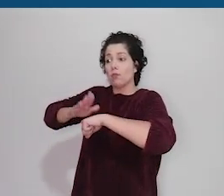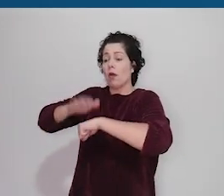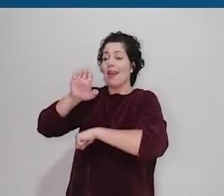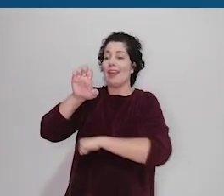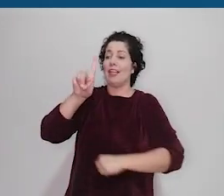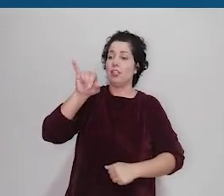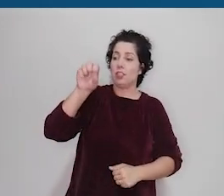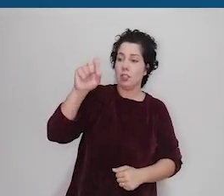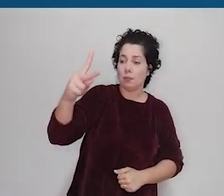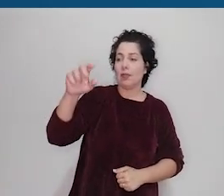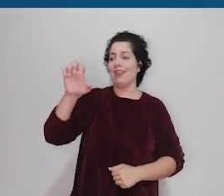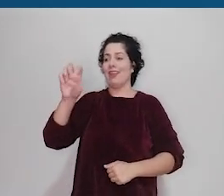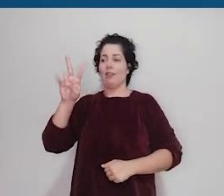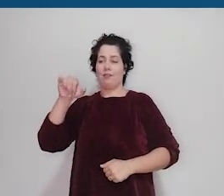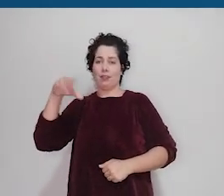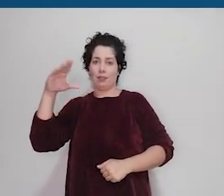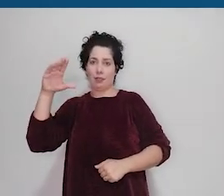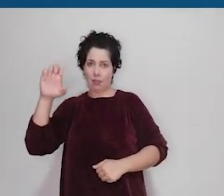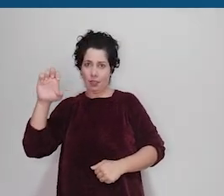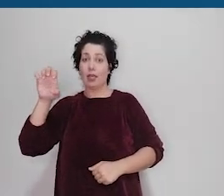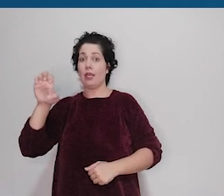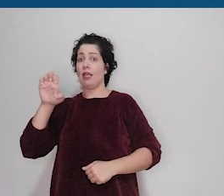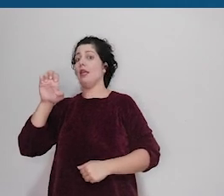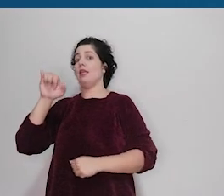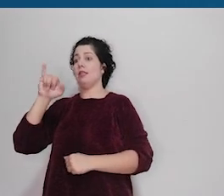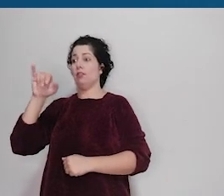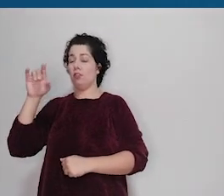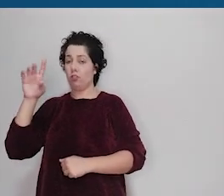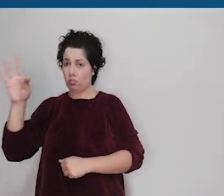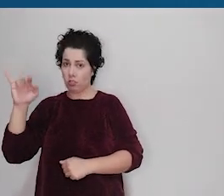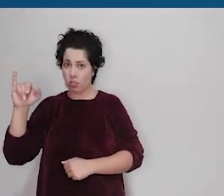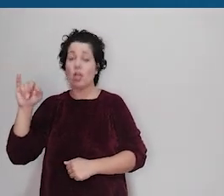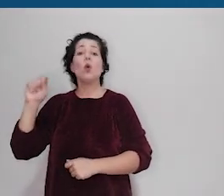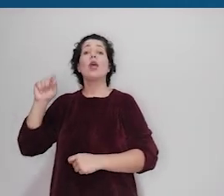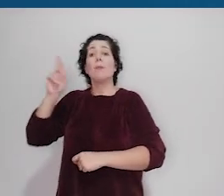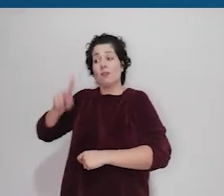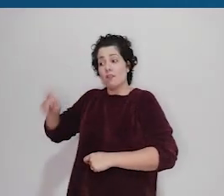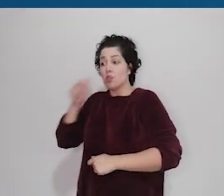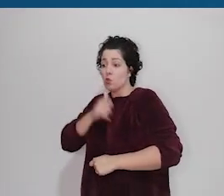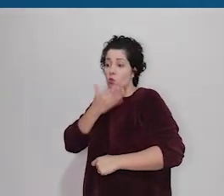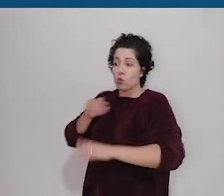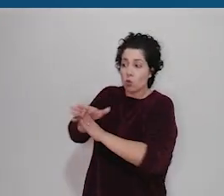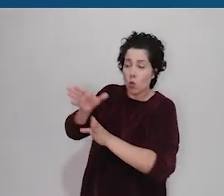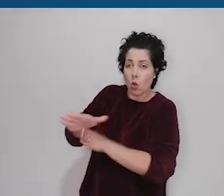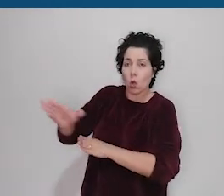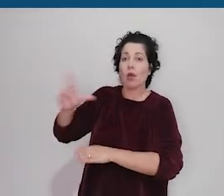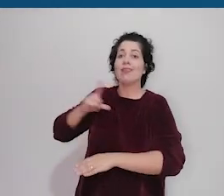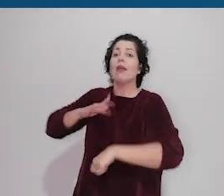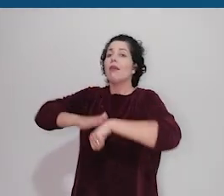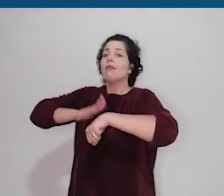discentes Nos eventos Edisp, Evince e Eint Os e as professoras,